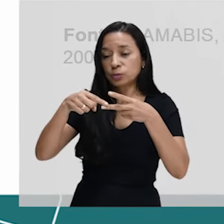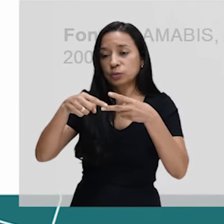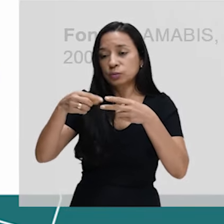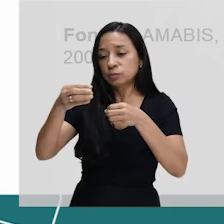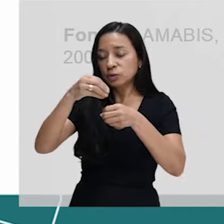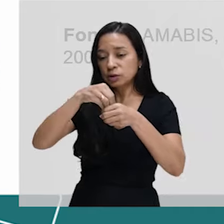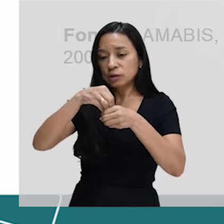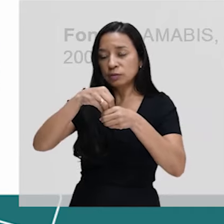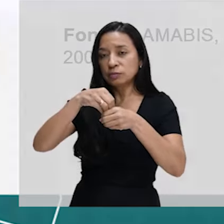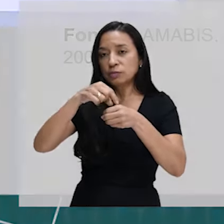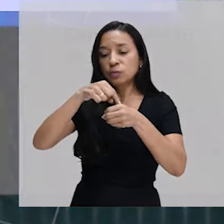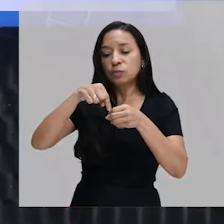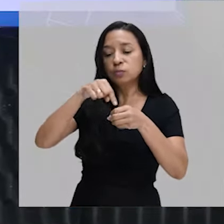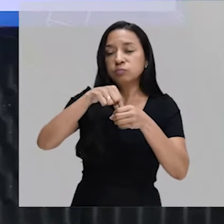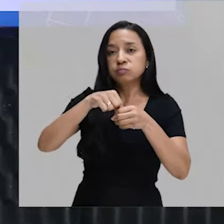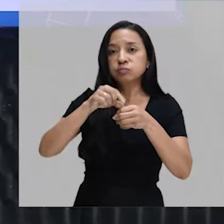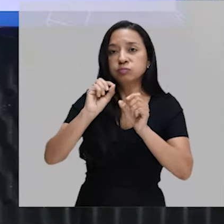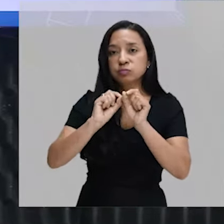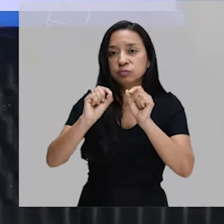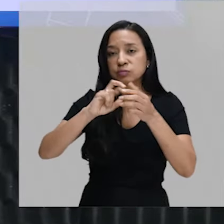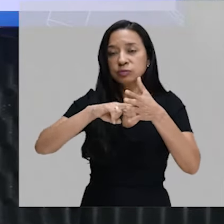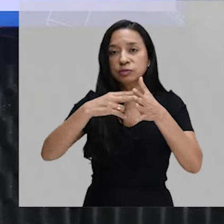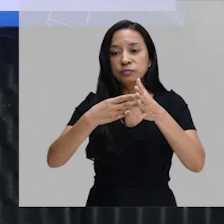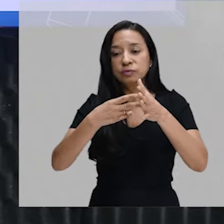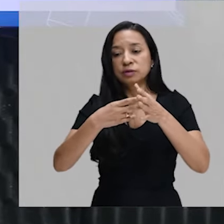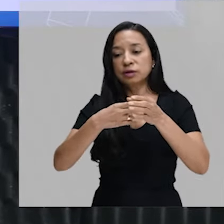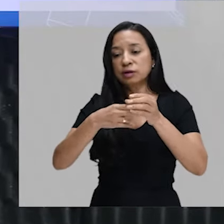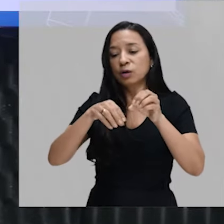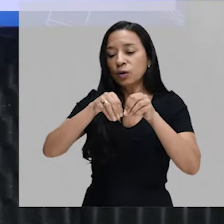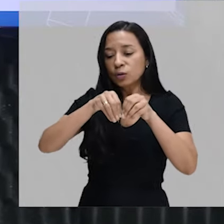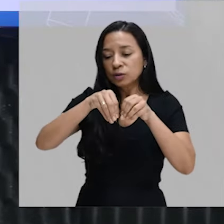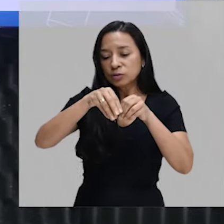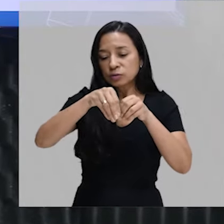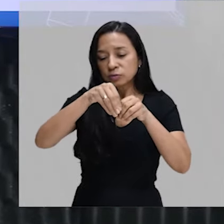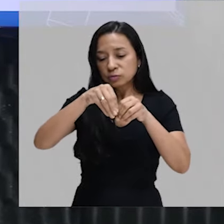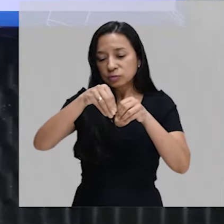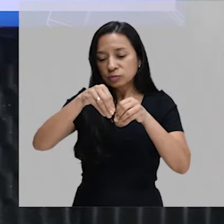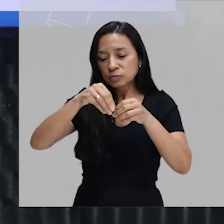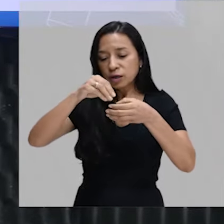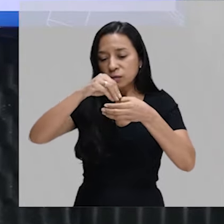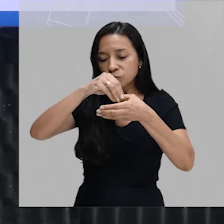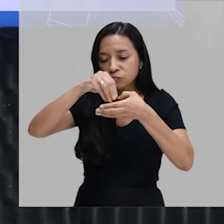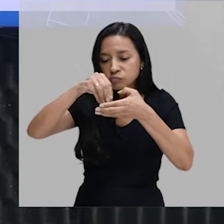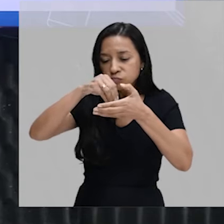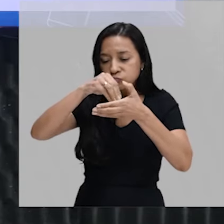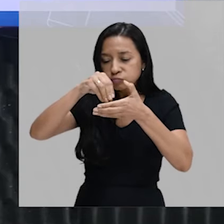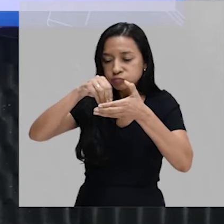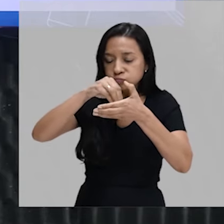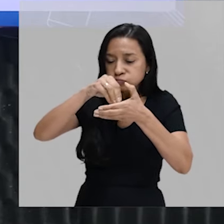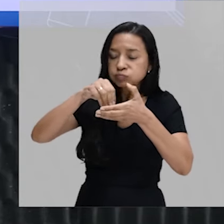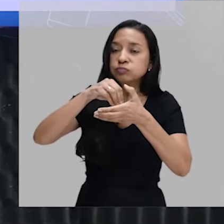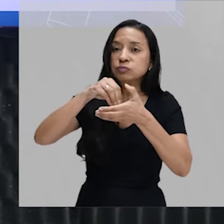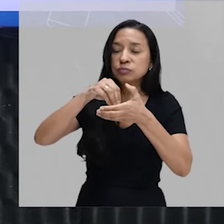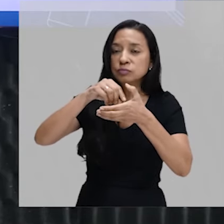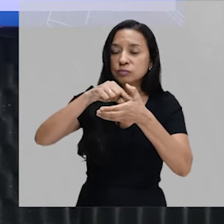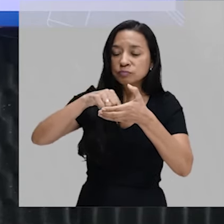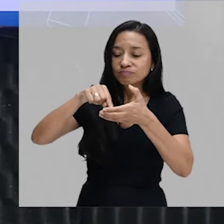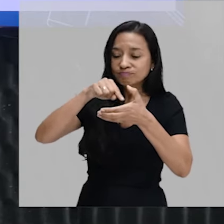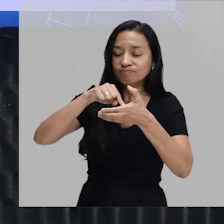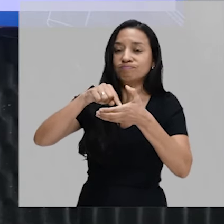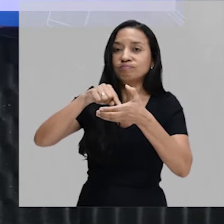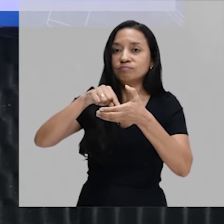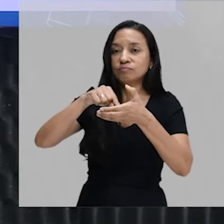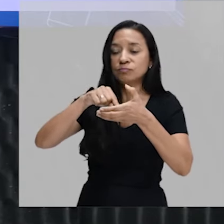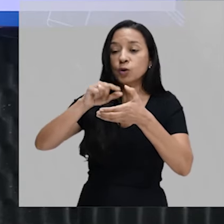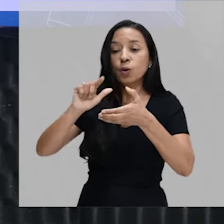intracelular. Um processo em que o lisossomo vai digerir partículas de dentro da célula. E o outro processo